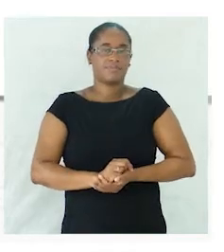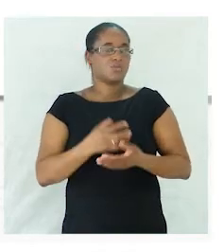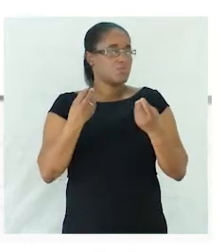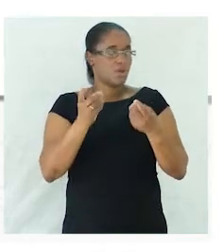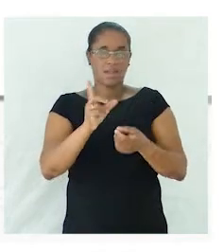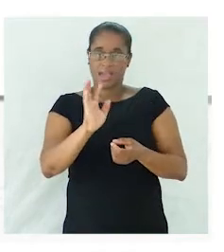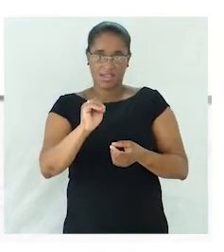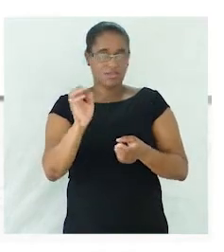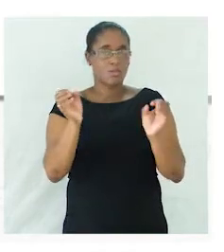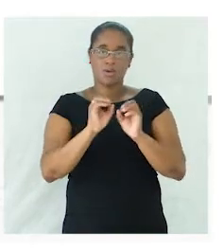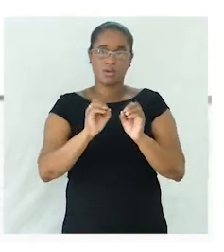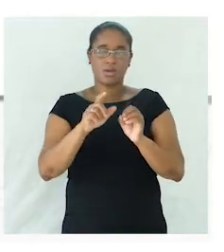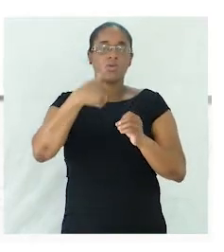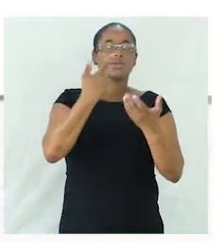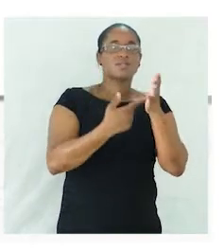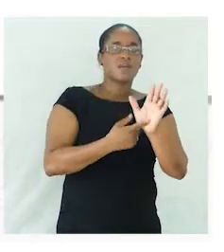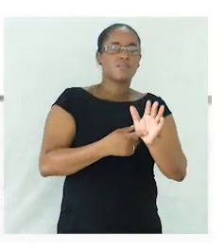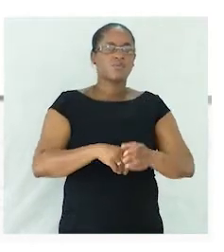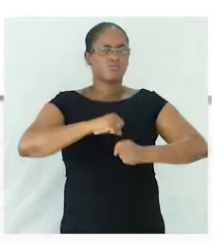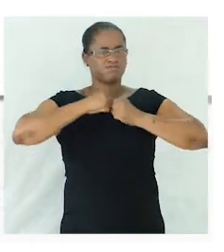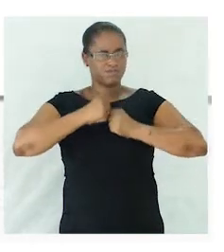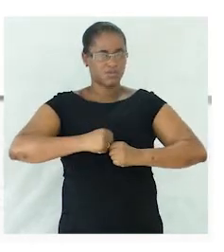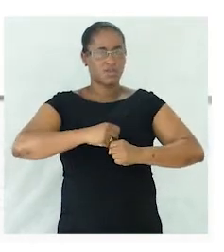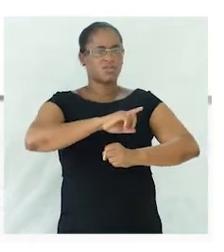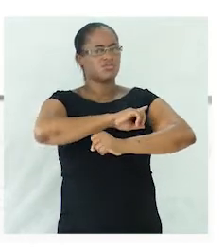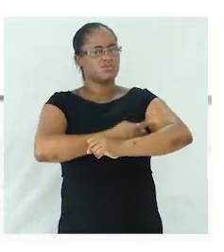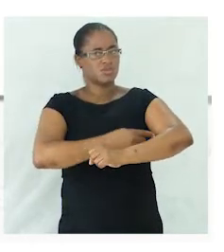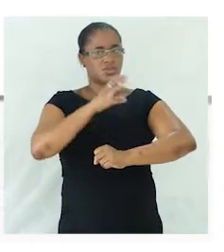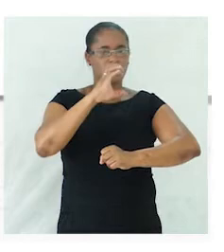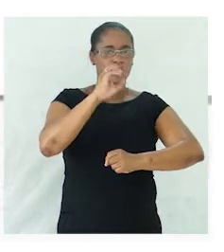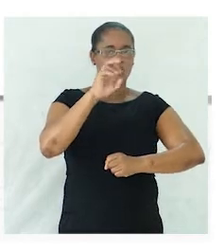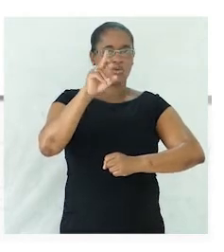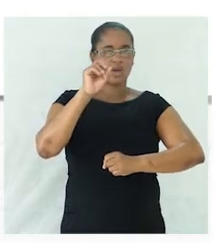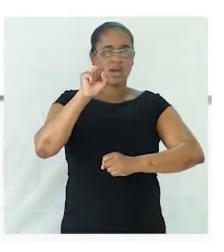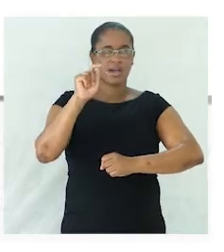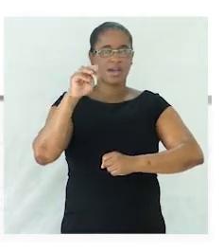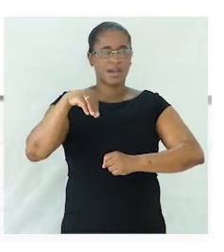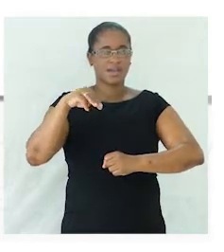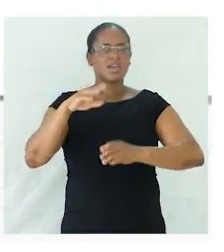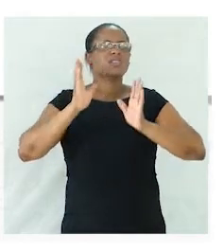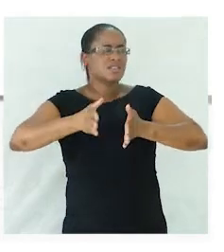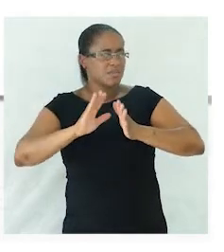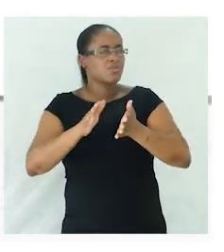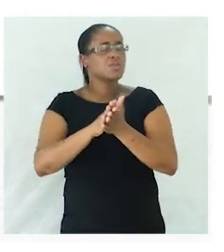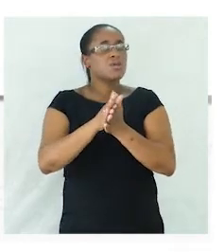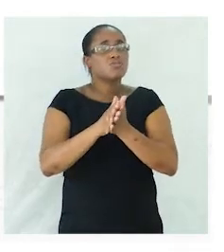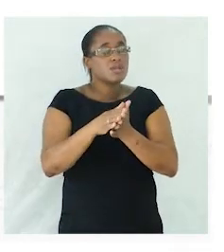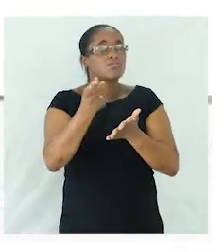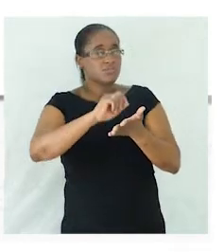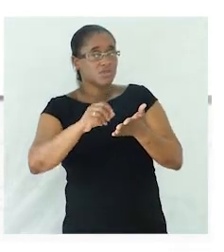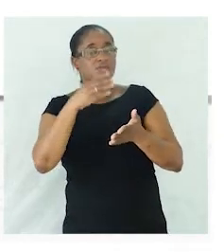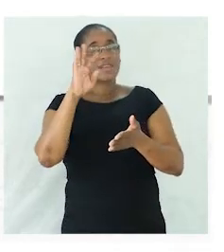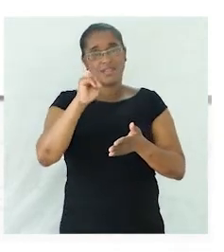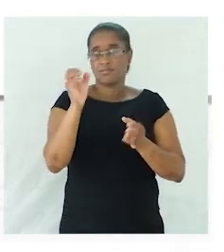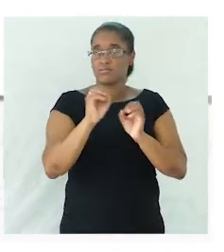Outro exemplo, coragem. A coragem é sempre utilizada no singular. Não tem como dizer